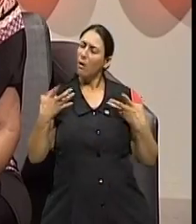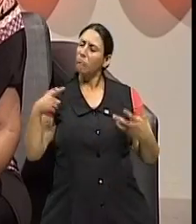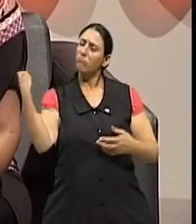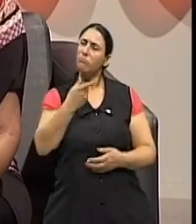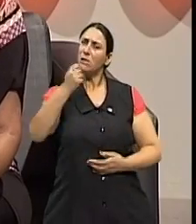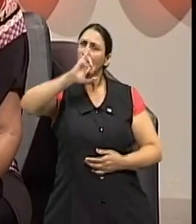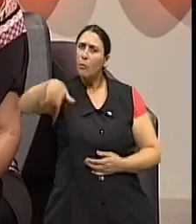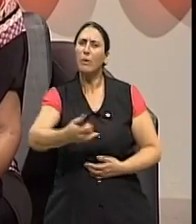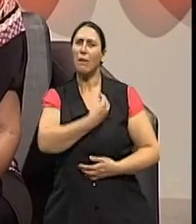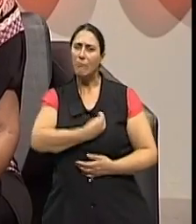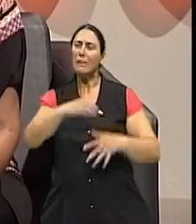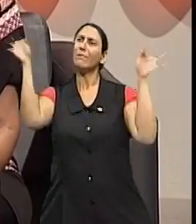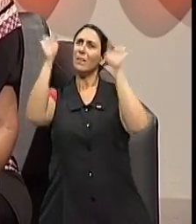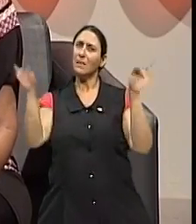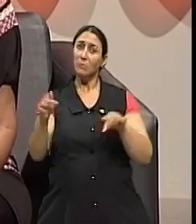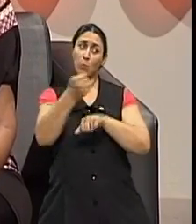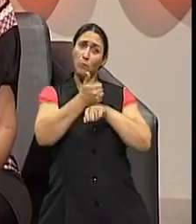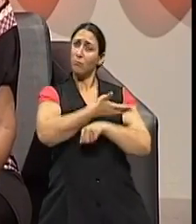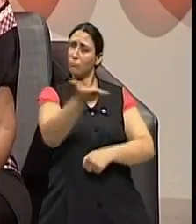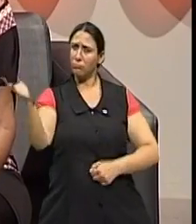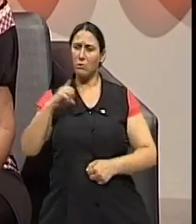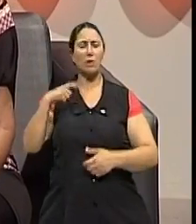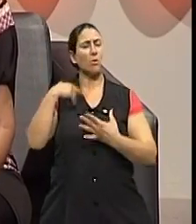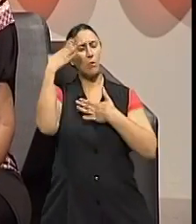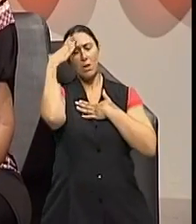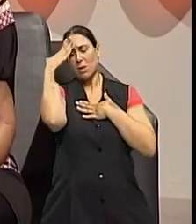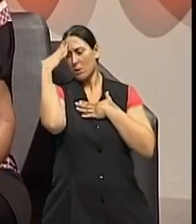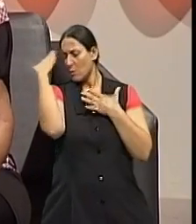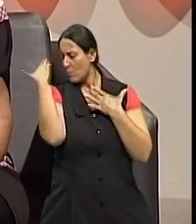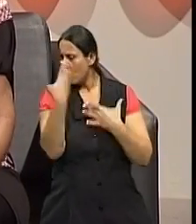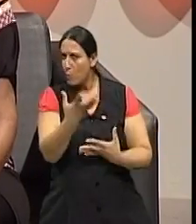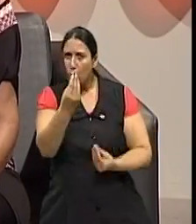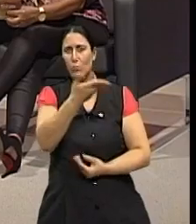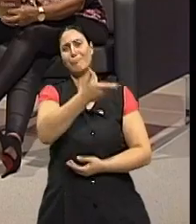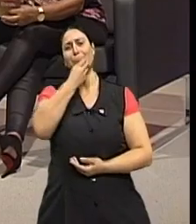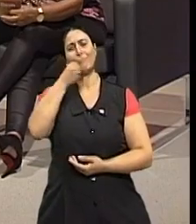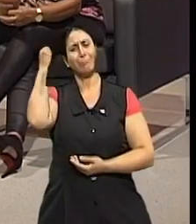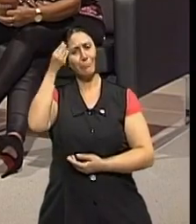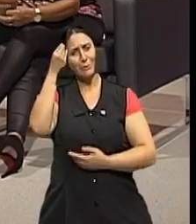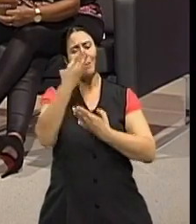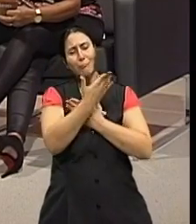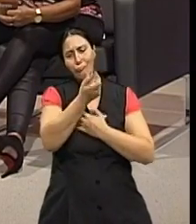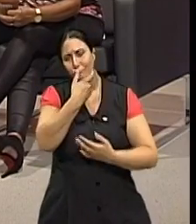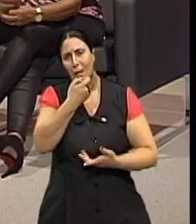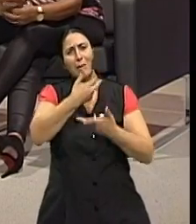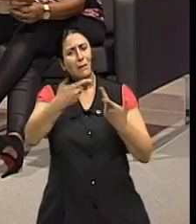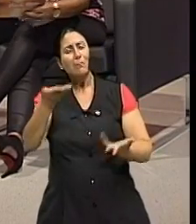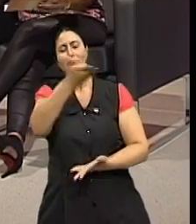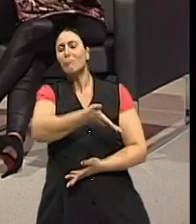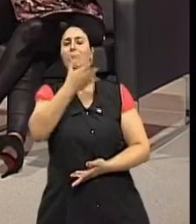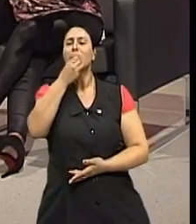vivida. E os profissionais estão aí para nos ajudar. Nesse momento, eu agradeço muito ao psiquiatra Jerônimo Mendes Ribeiro, que esteve aqui